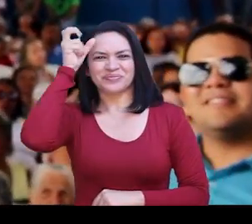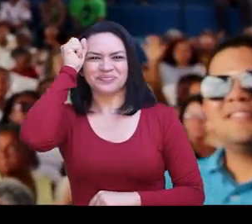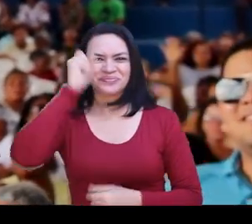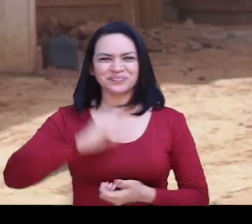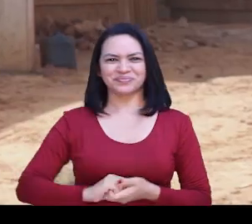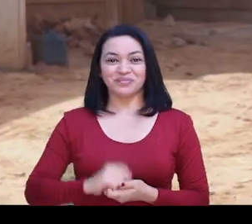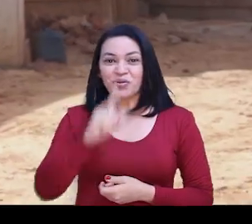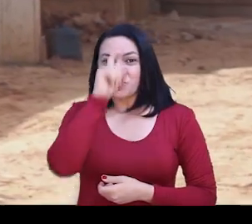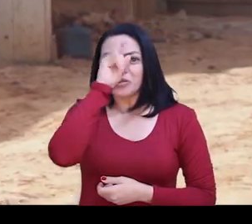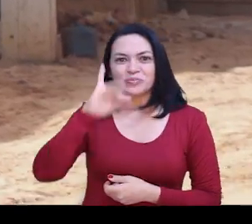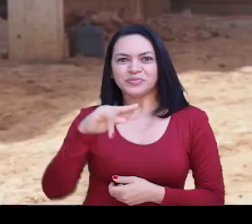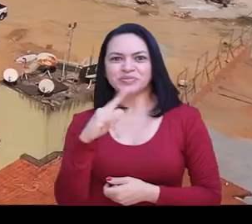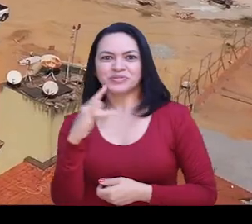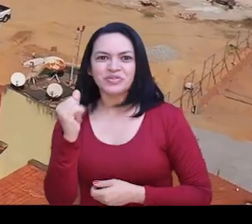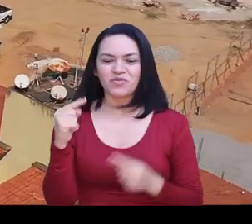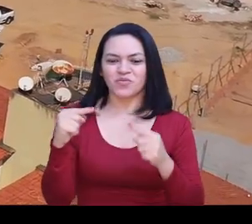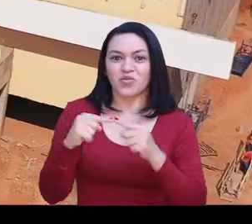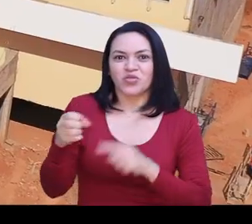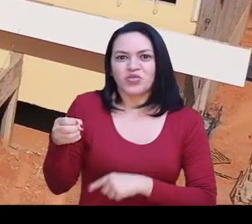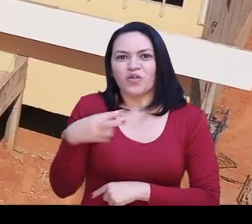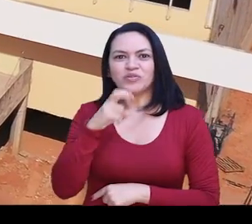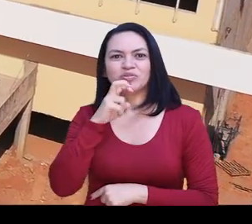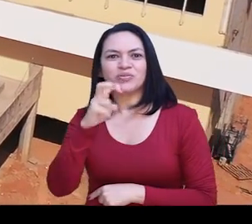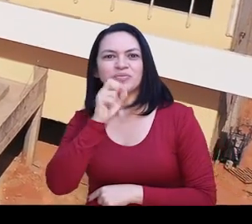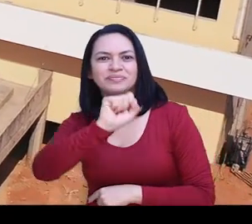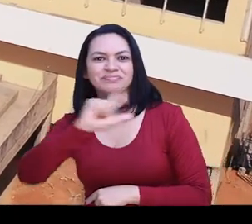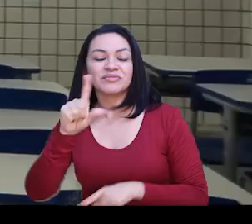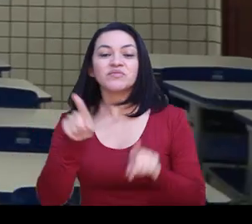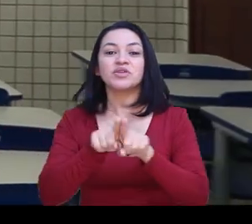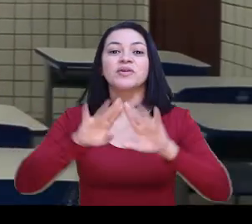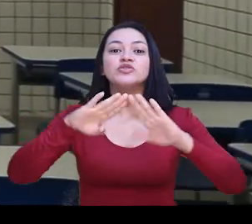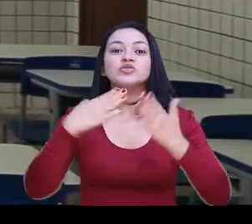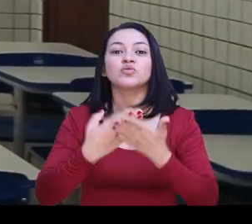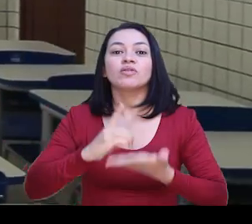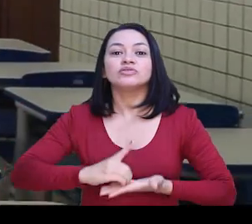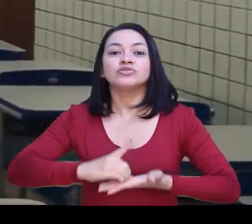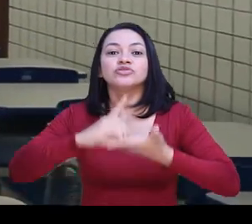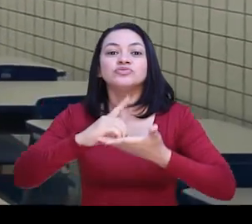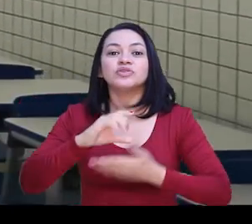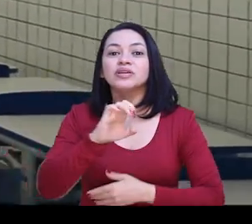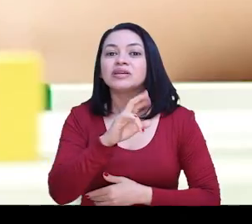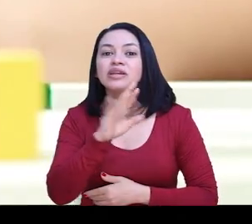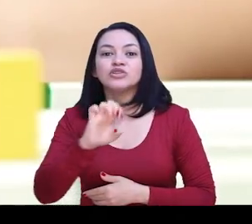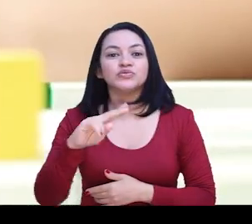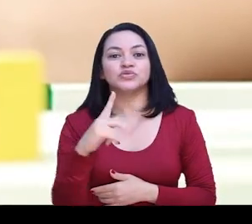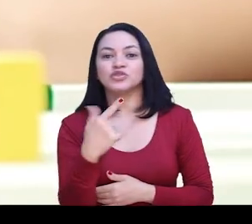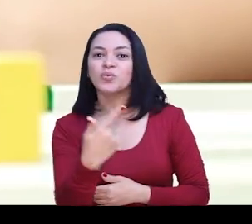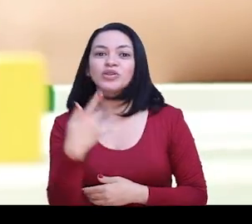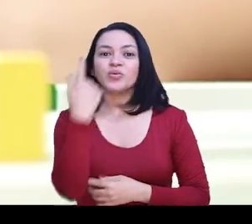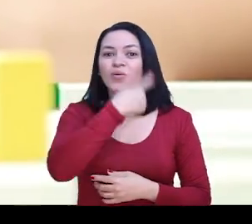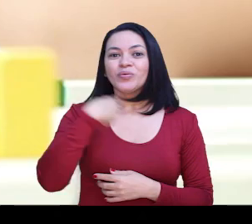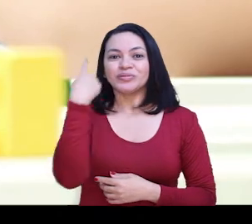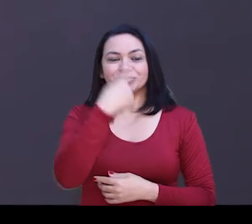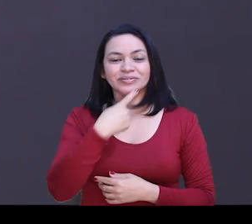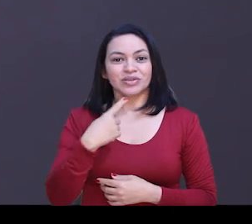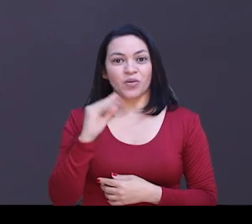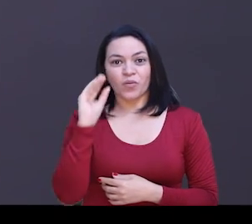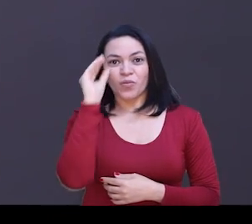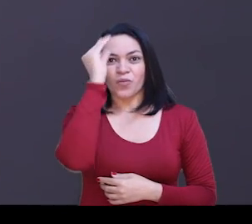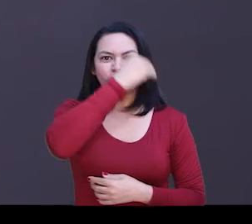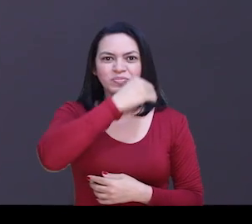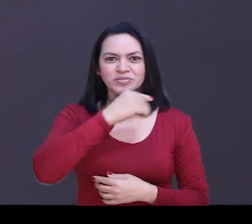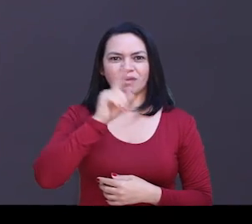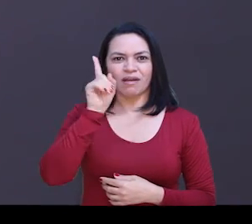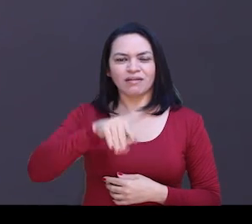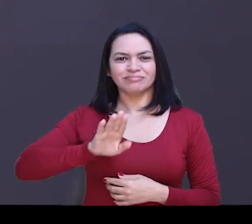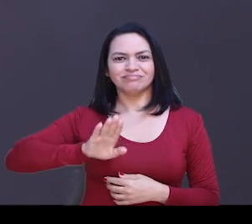Prefeito. O hospital da ilha com o novo socorrão de São Luís. As escolas dignas com as creches 24 horas. Rubens